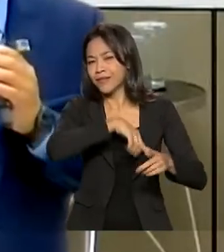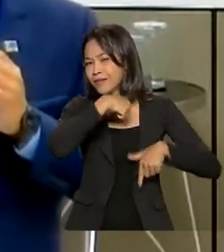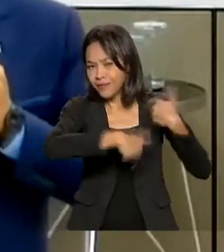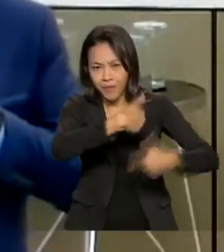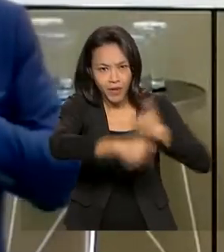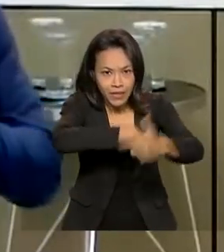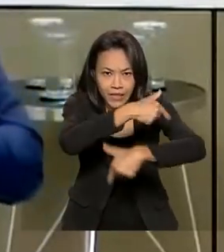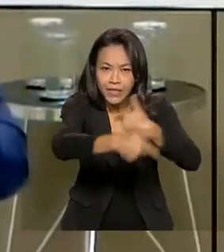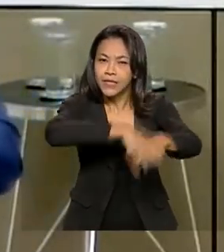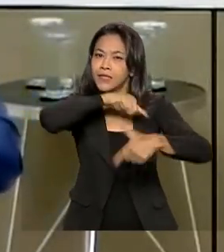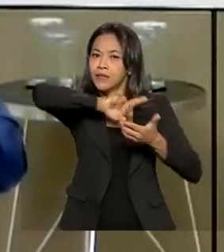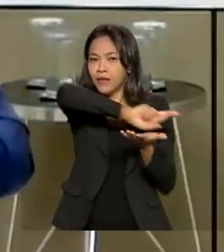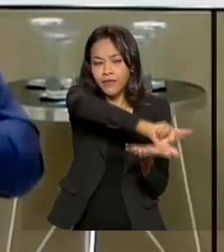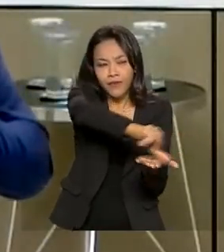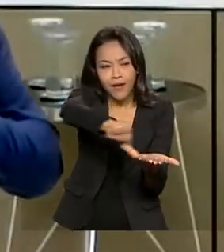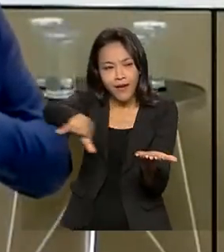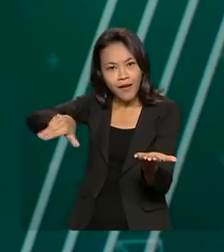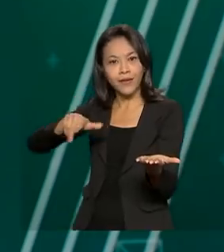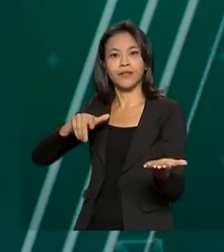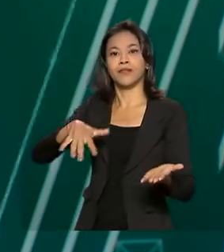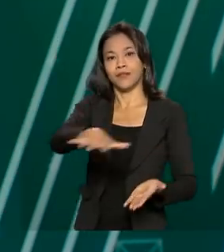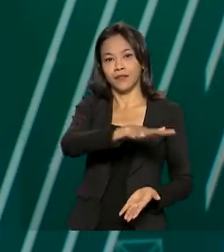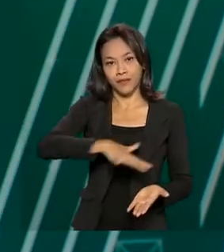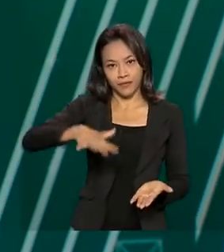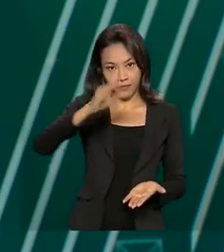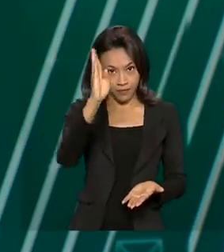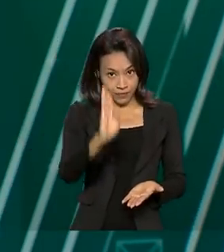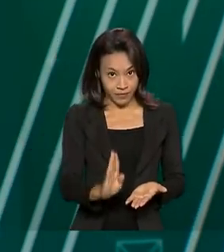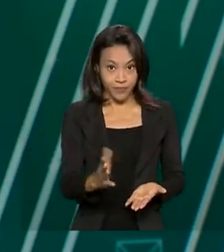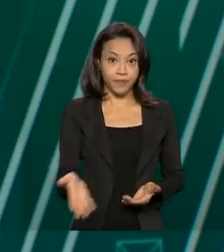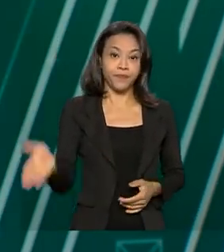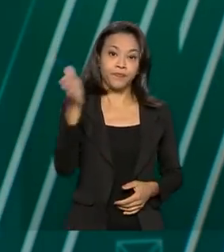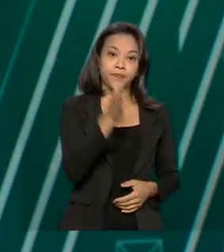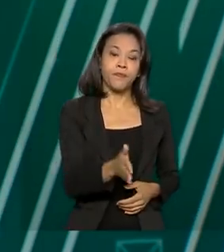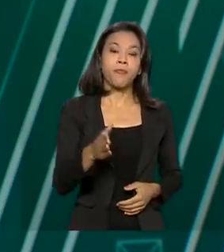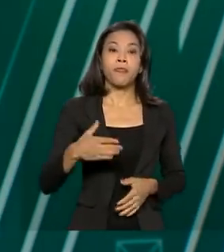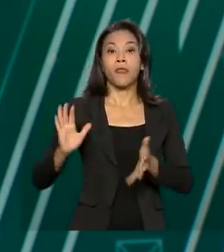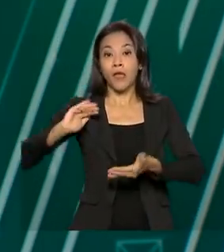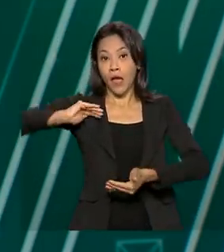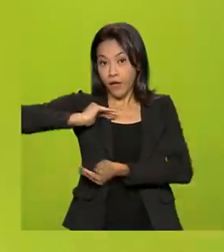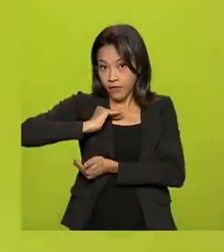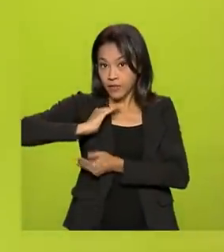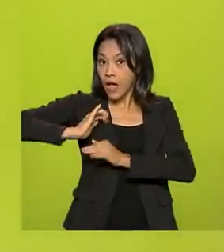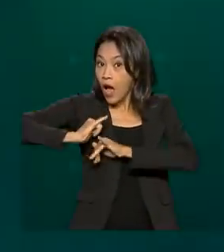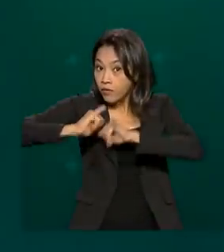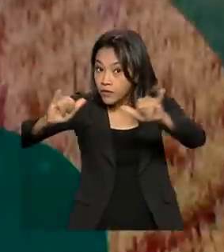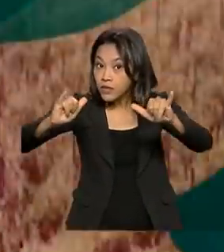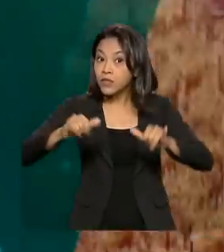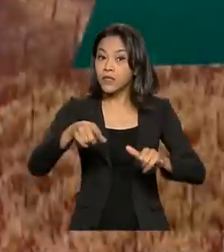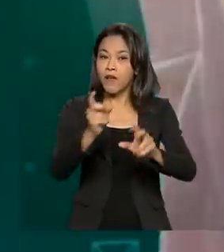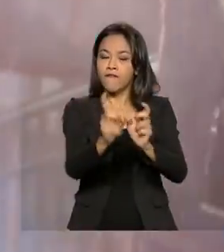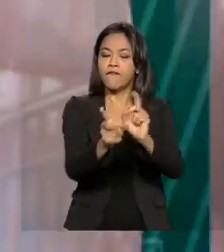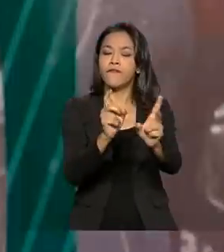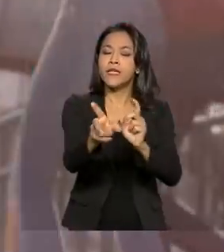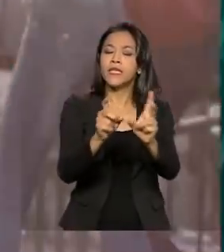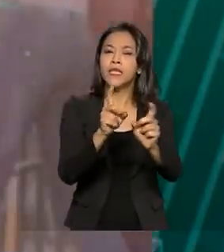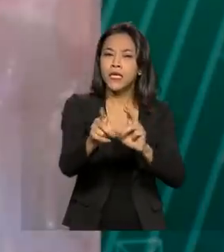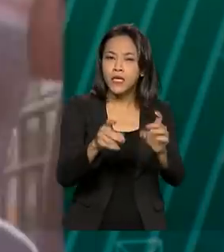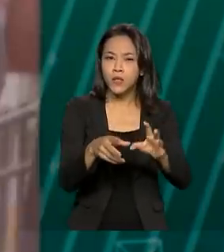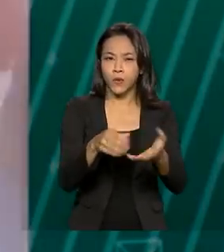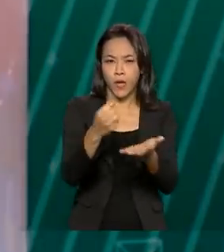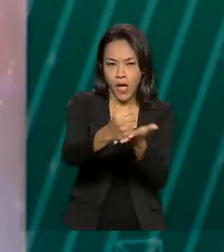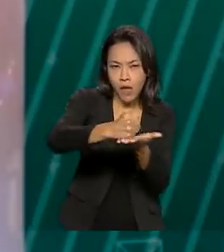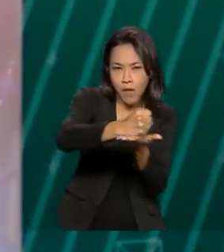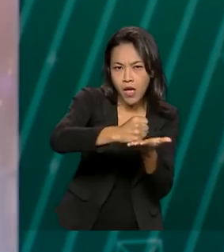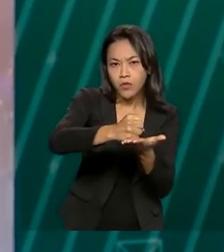em muitas coisas no país. A Anvisa alerta que o comércio de medicamentos com propriedades terapêuticas